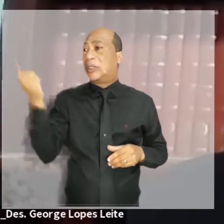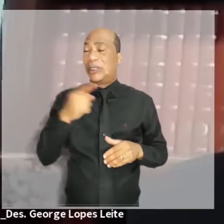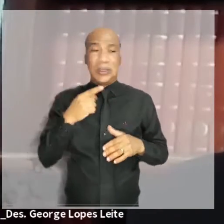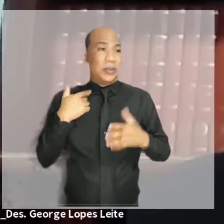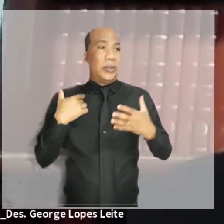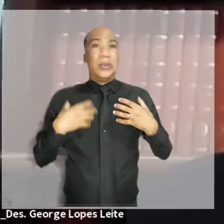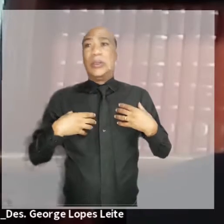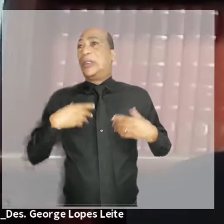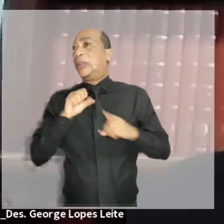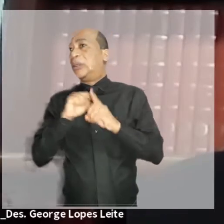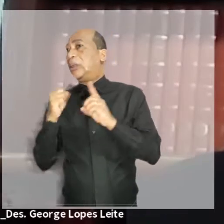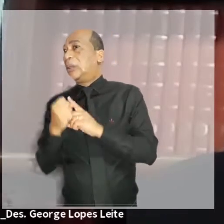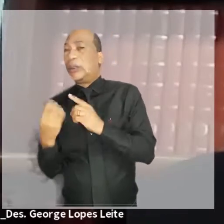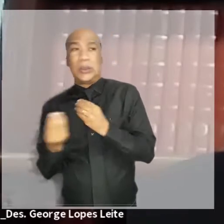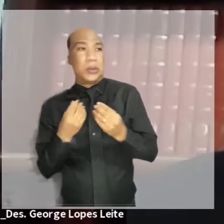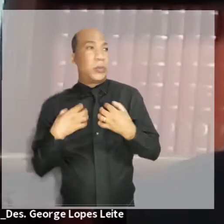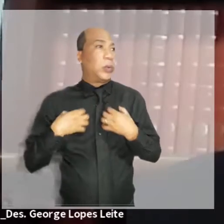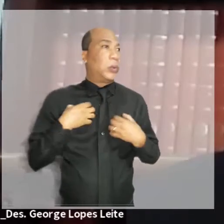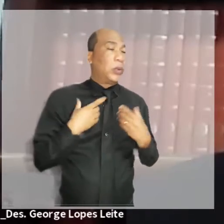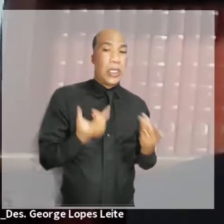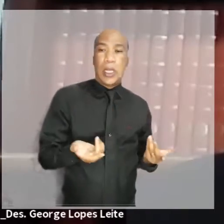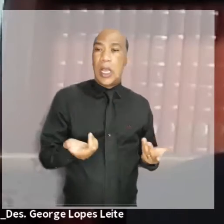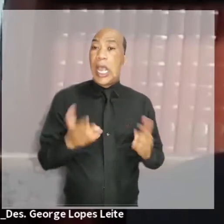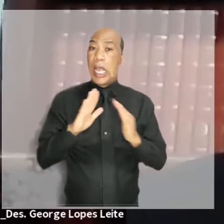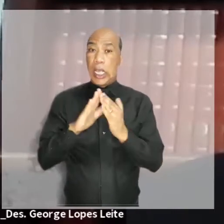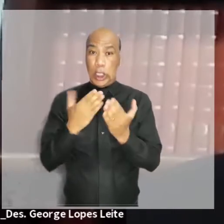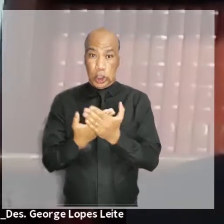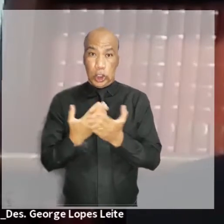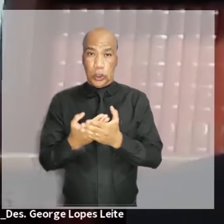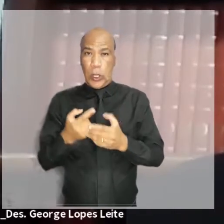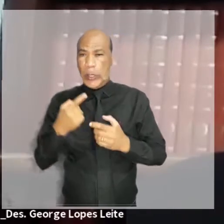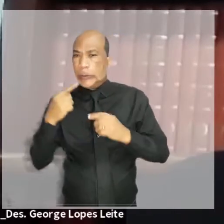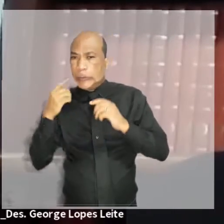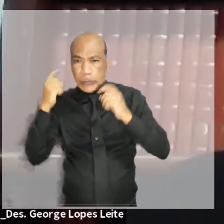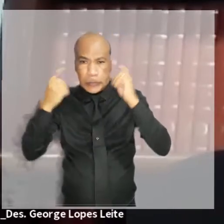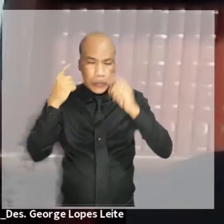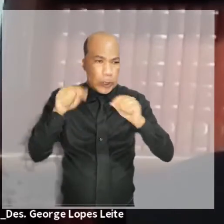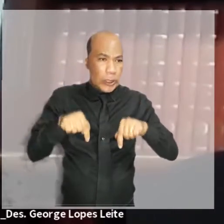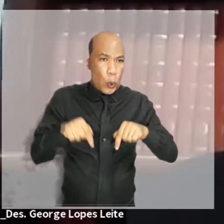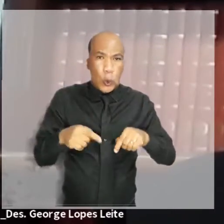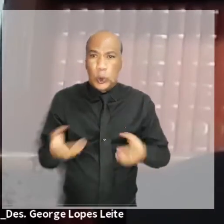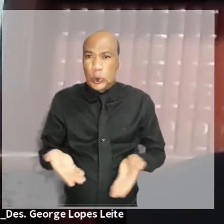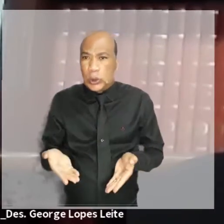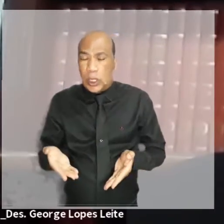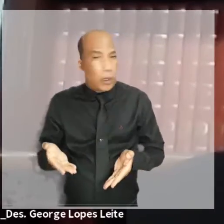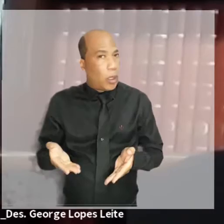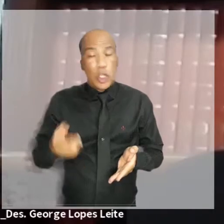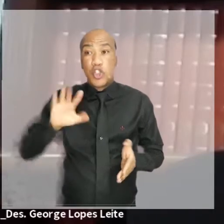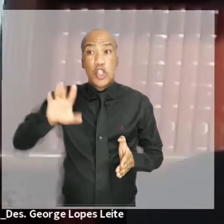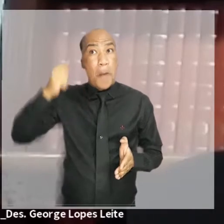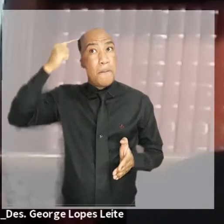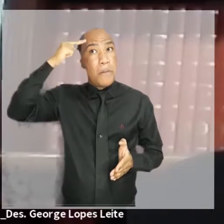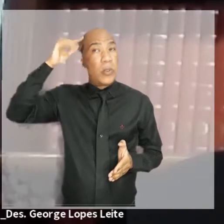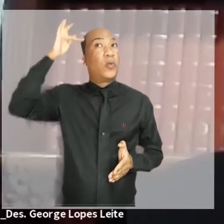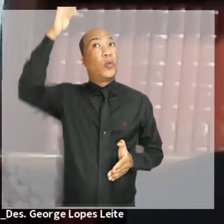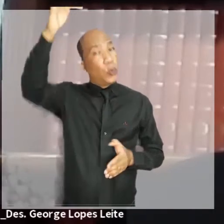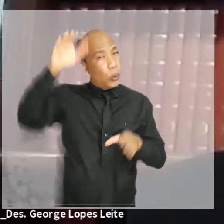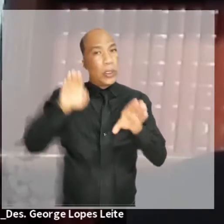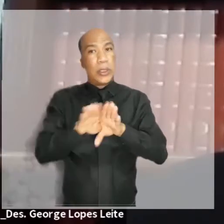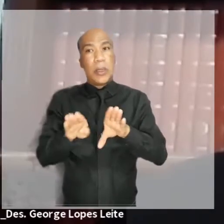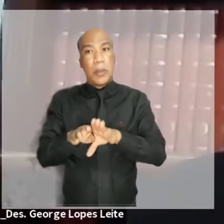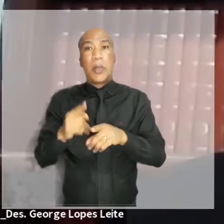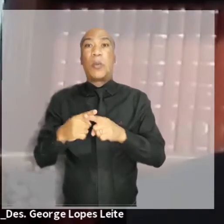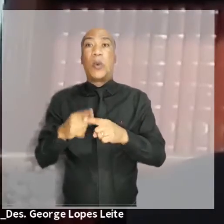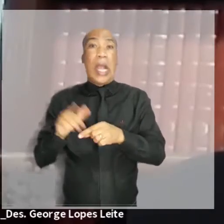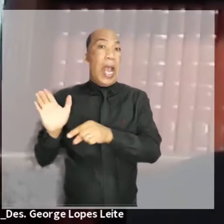pelo judiciário, as inquietações das demandas sociais. A escola trabalha no presente, mas sempre com o olhar a